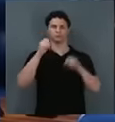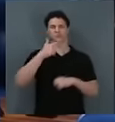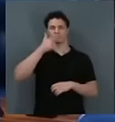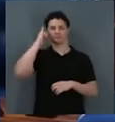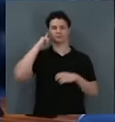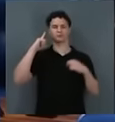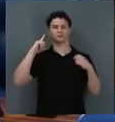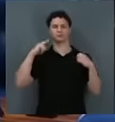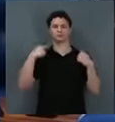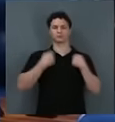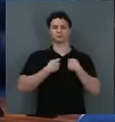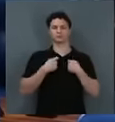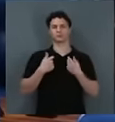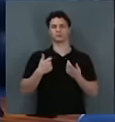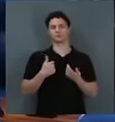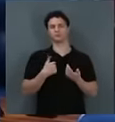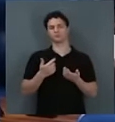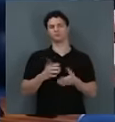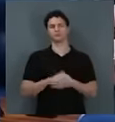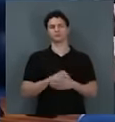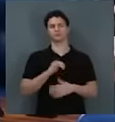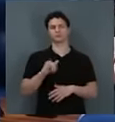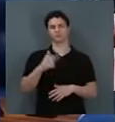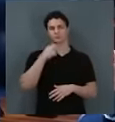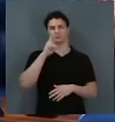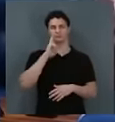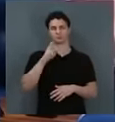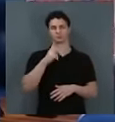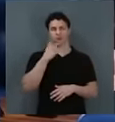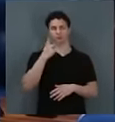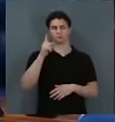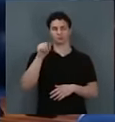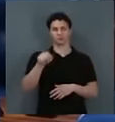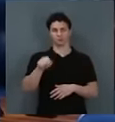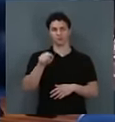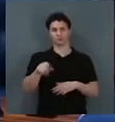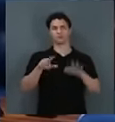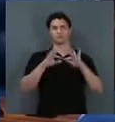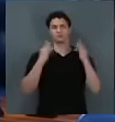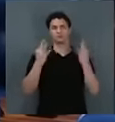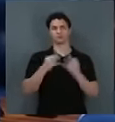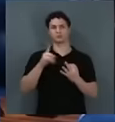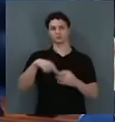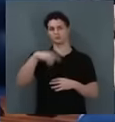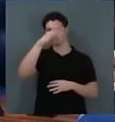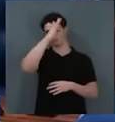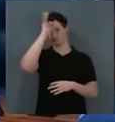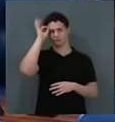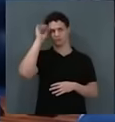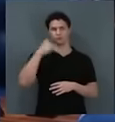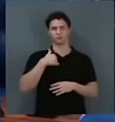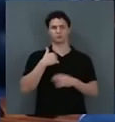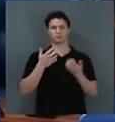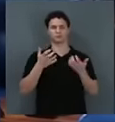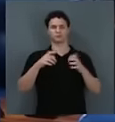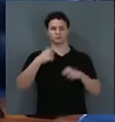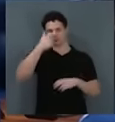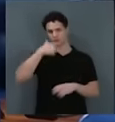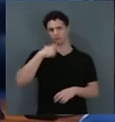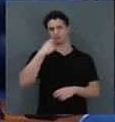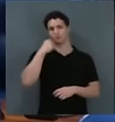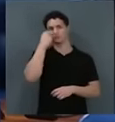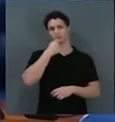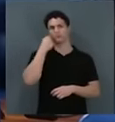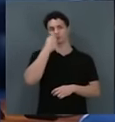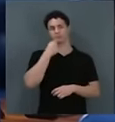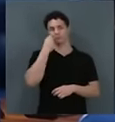eu não queria nem ser, se o senhor disser que essa família é inocente, eu nem quero ser senador da República.